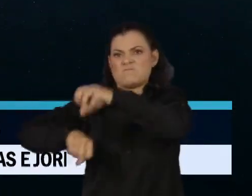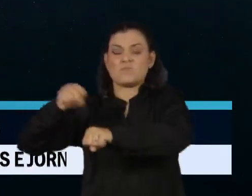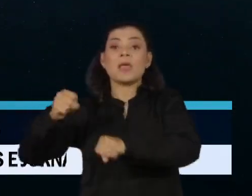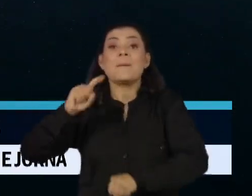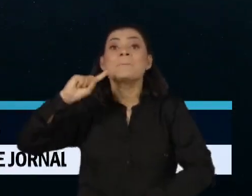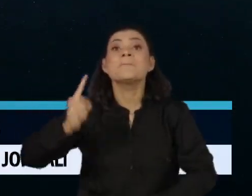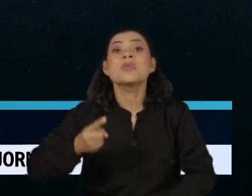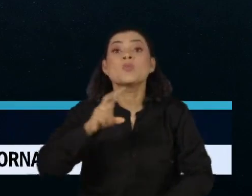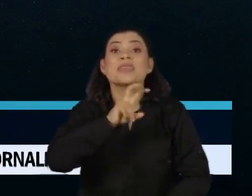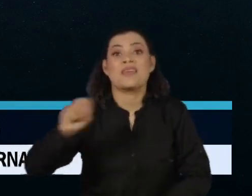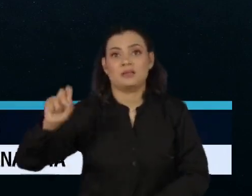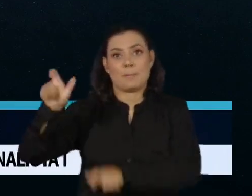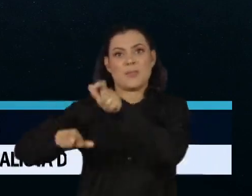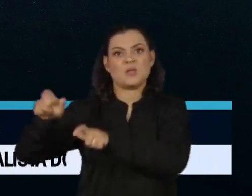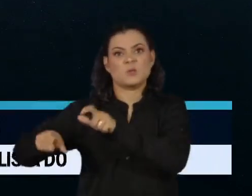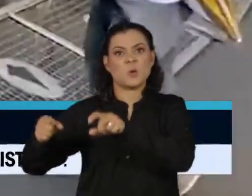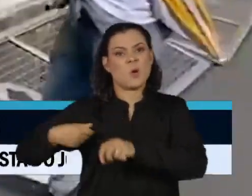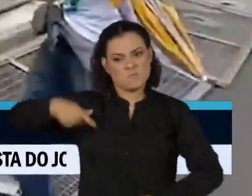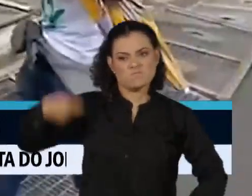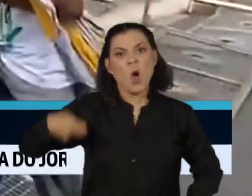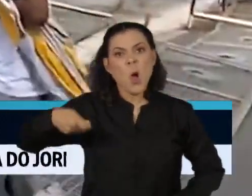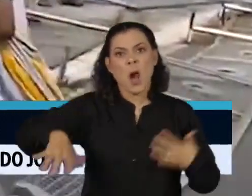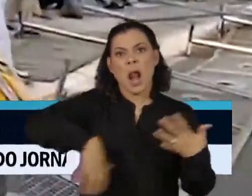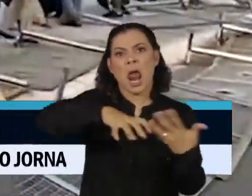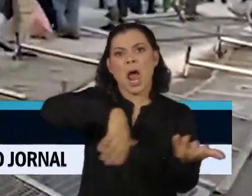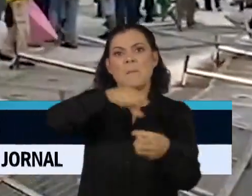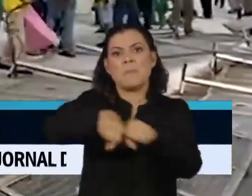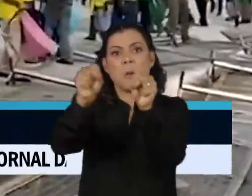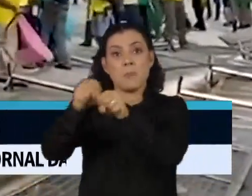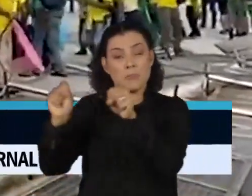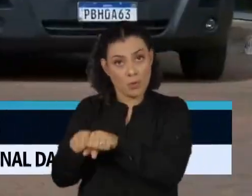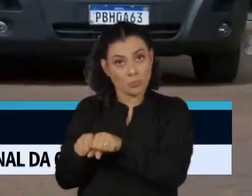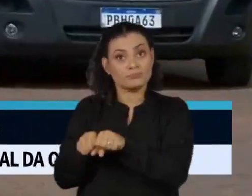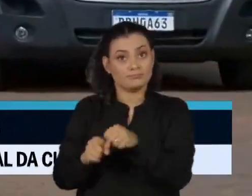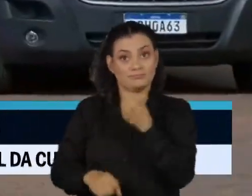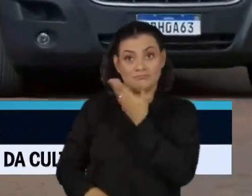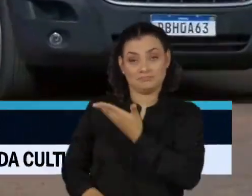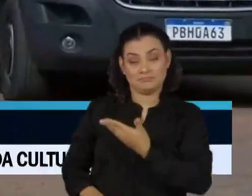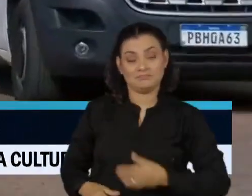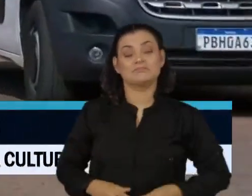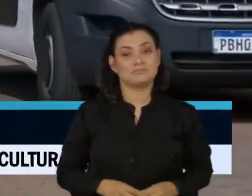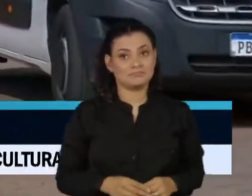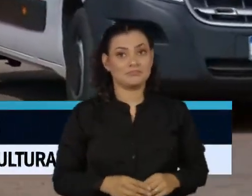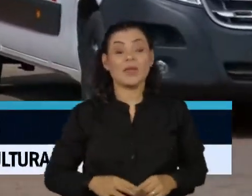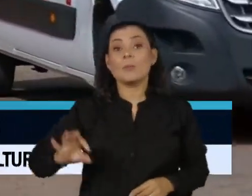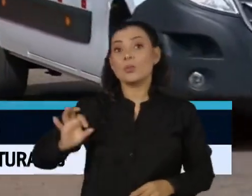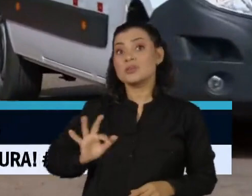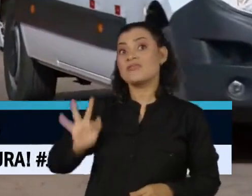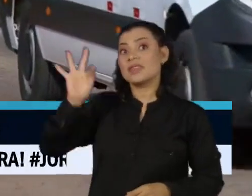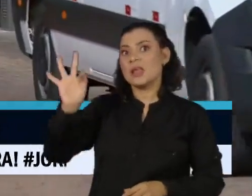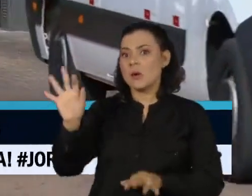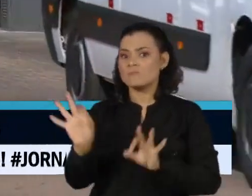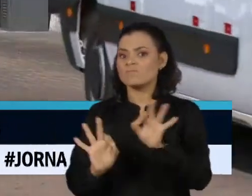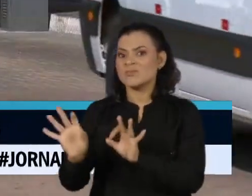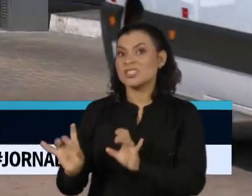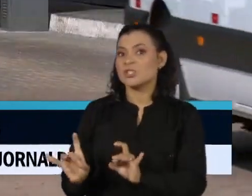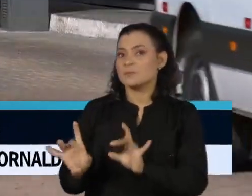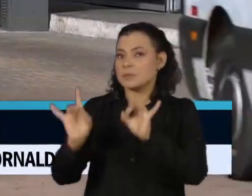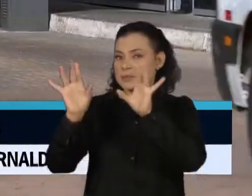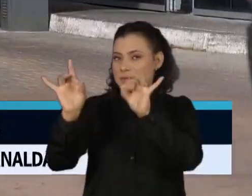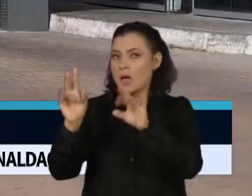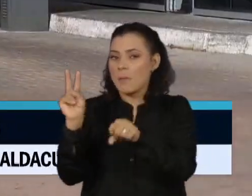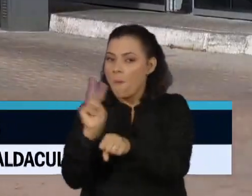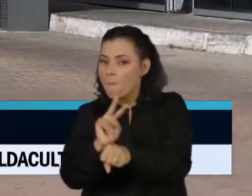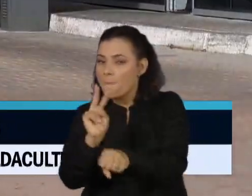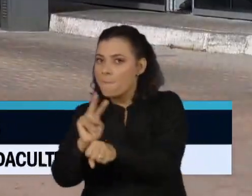mais de 1.500 extremistas, um dia após os ataques. A PF montou um esquema especial para